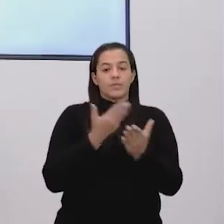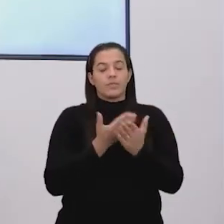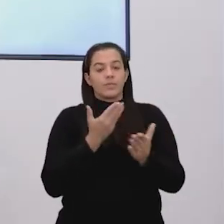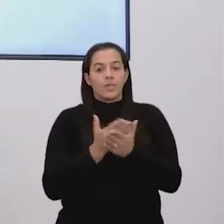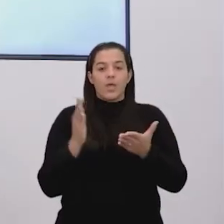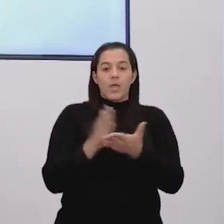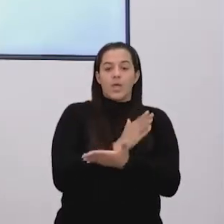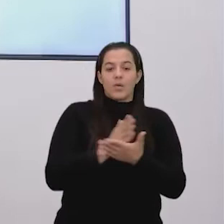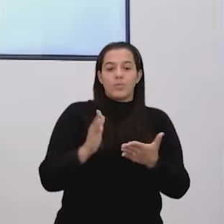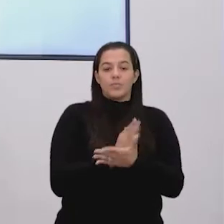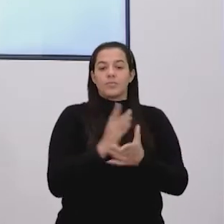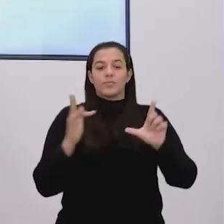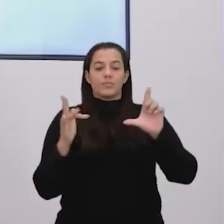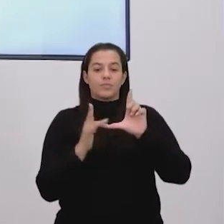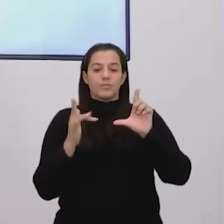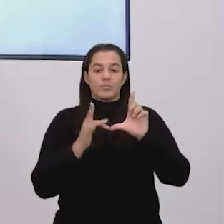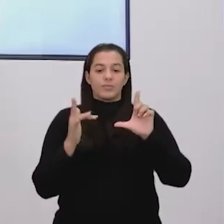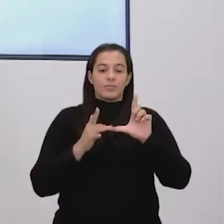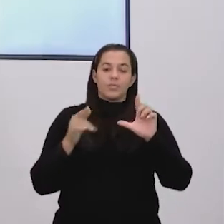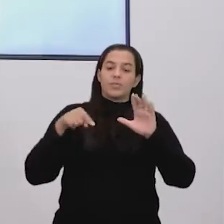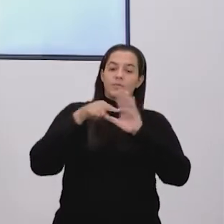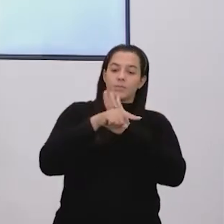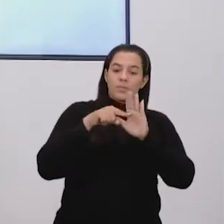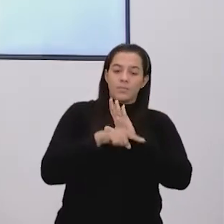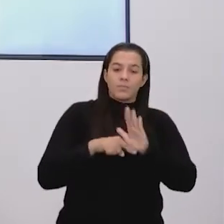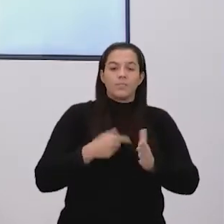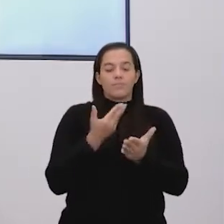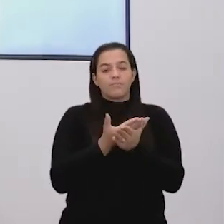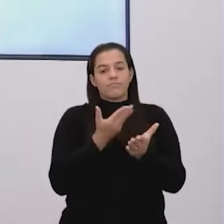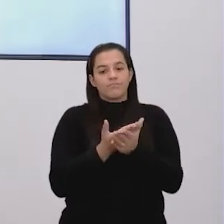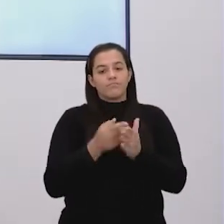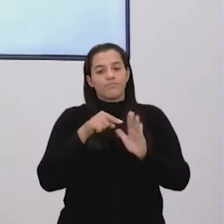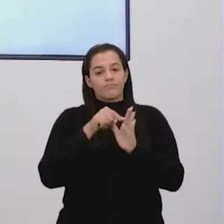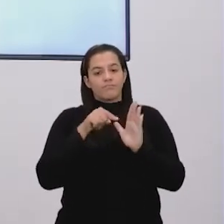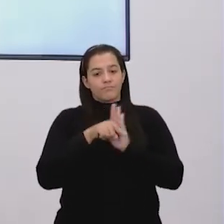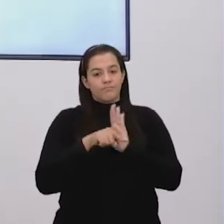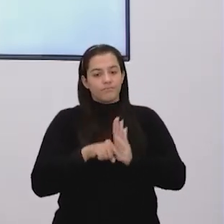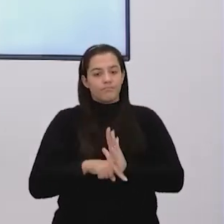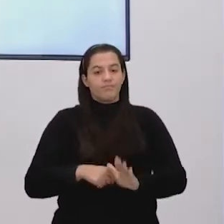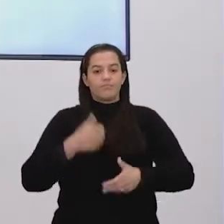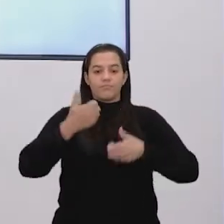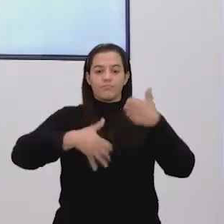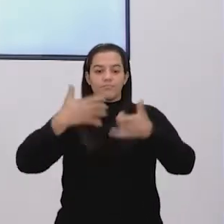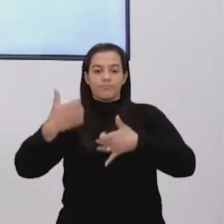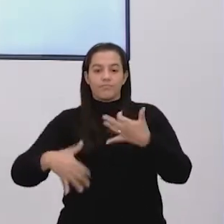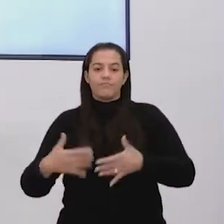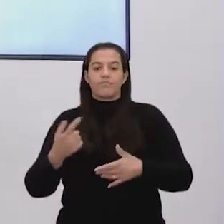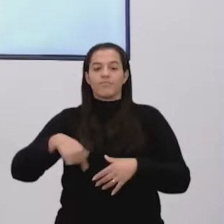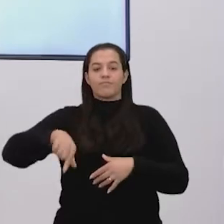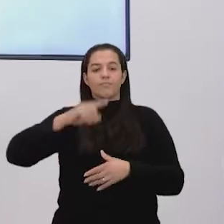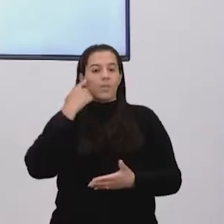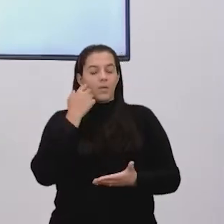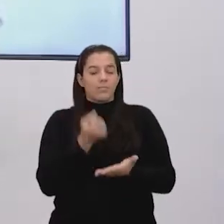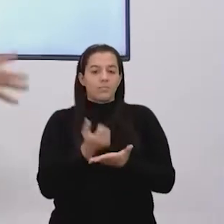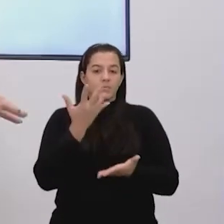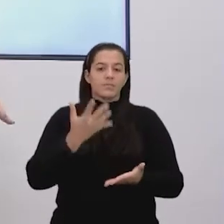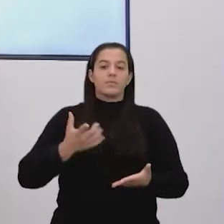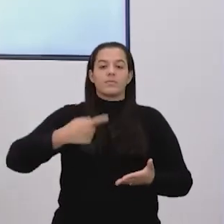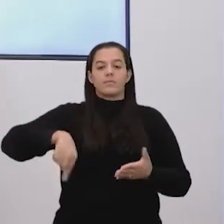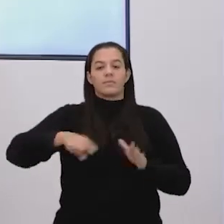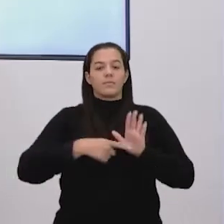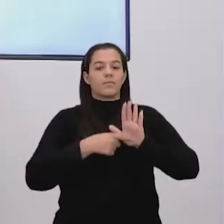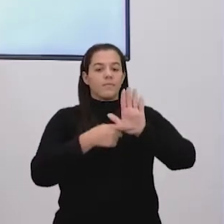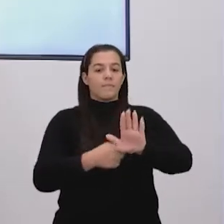ter alguns links para vocês consultarem. Nós vamos começar aqui na nossa introdução por essa reportagem, por esse podcast,